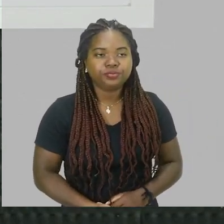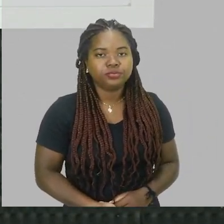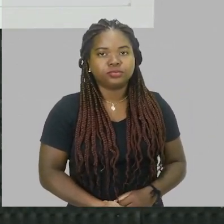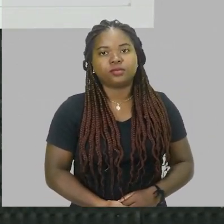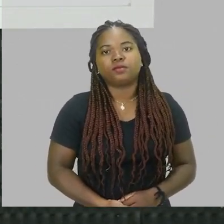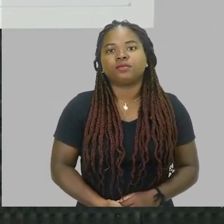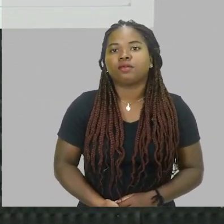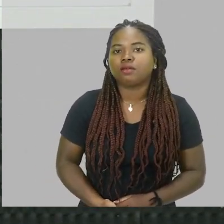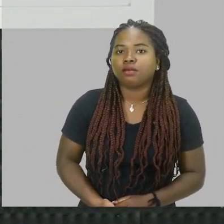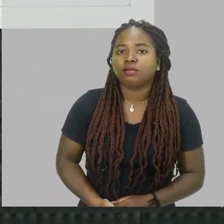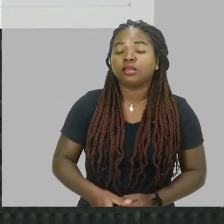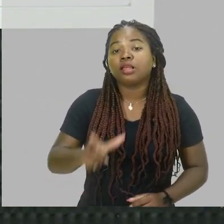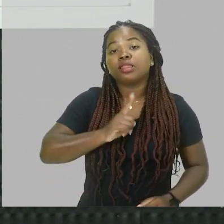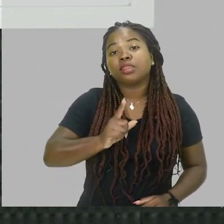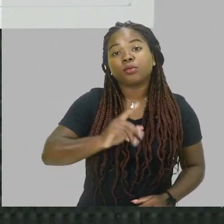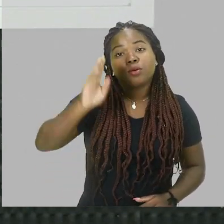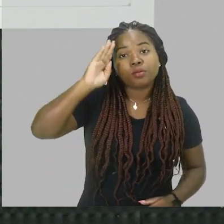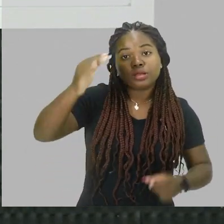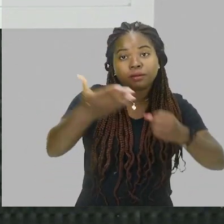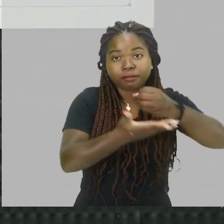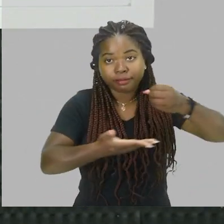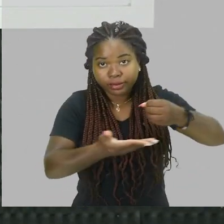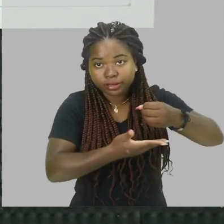nós temos alguns princípios básicos